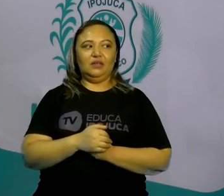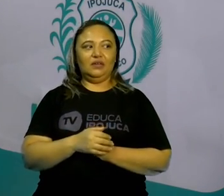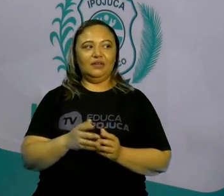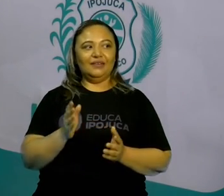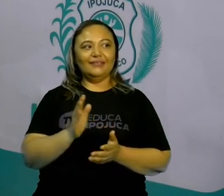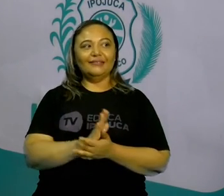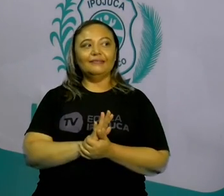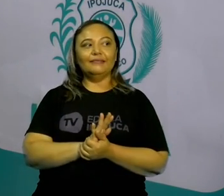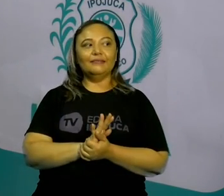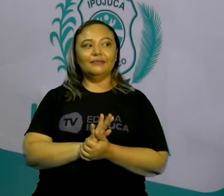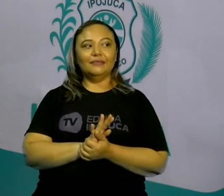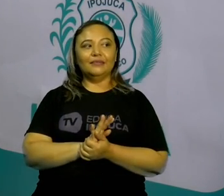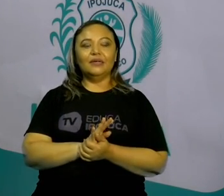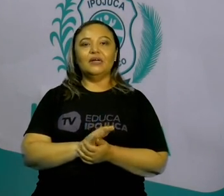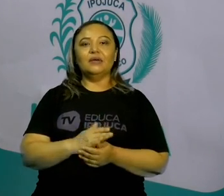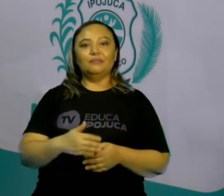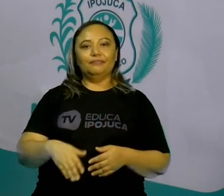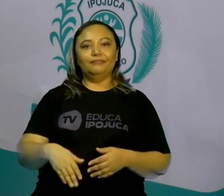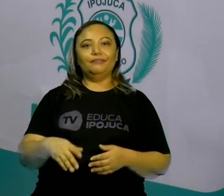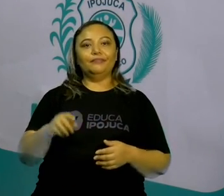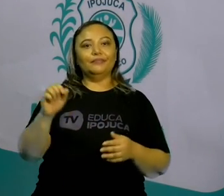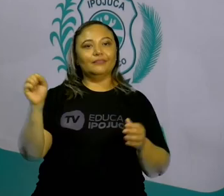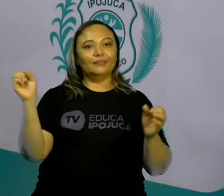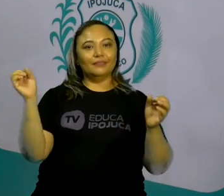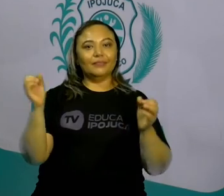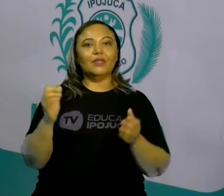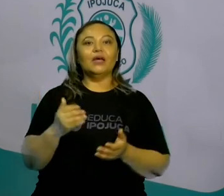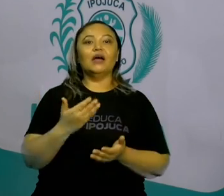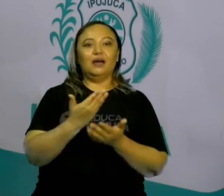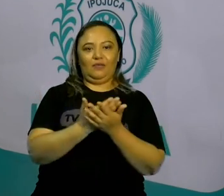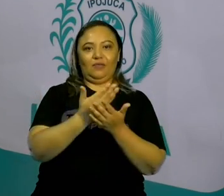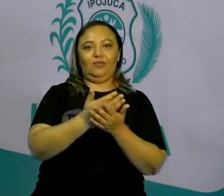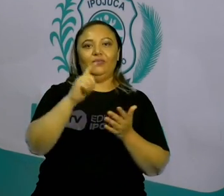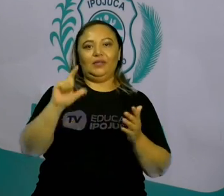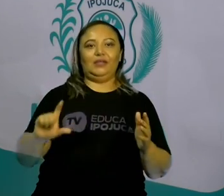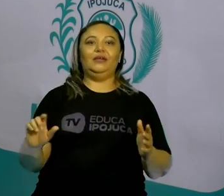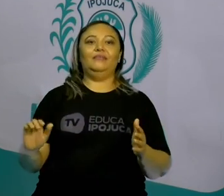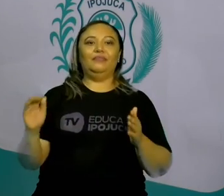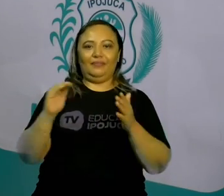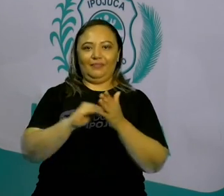agora, um abração para vocês e até a próxima aula. Tchau, tchau!